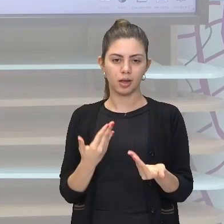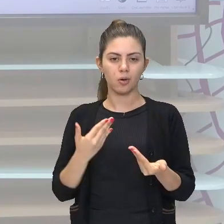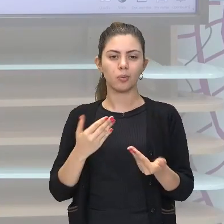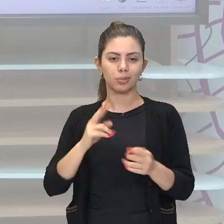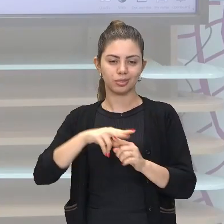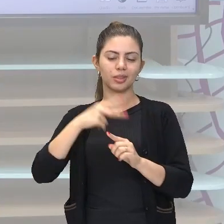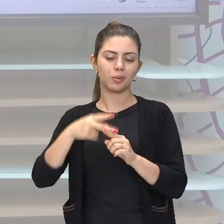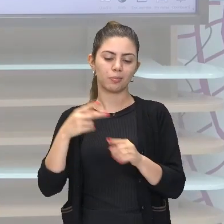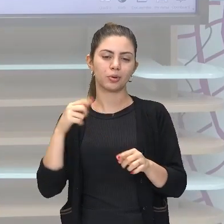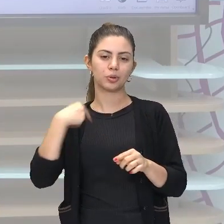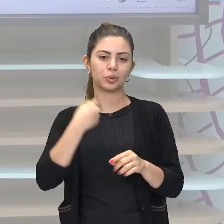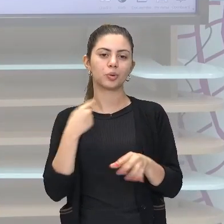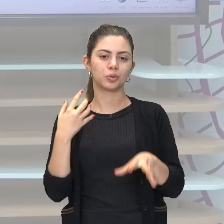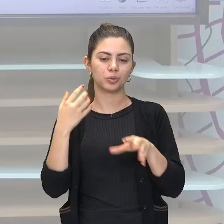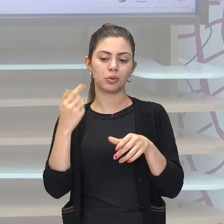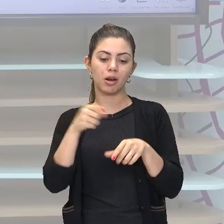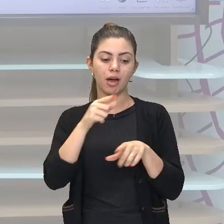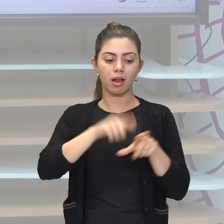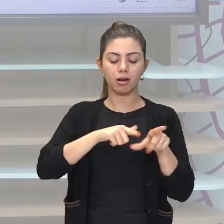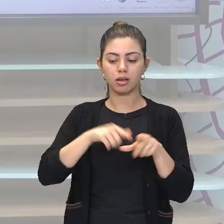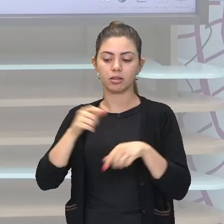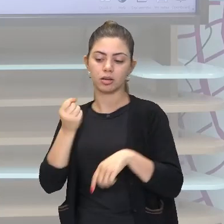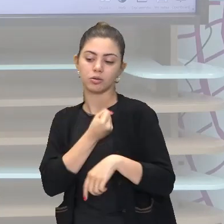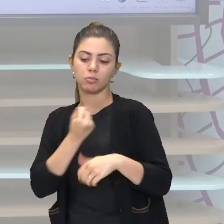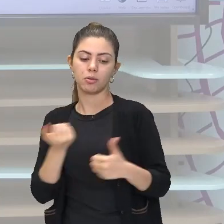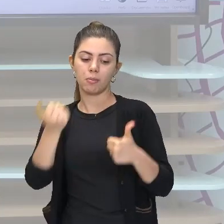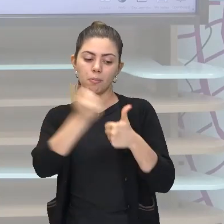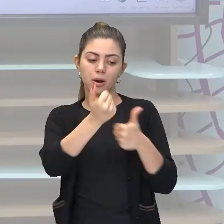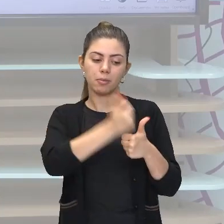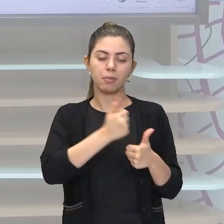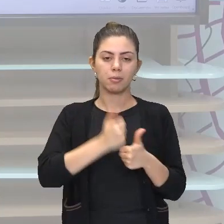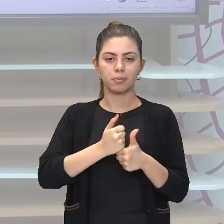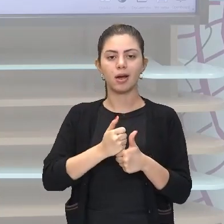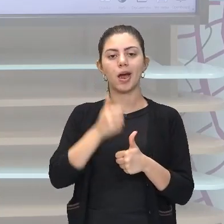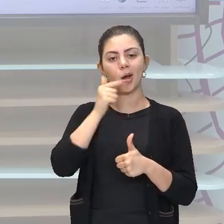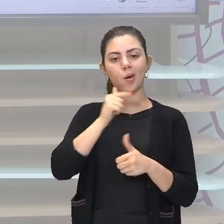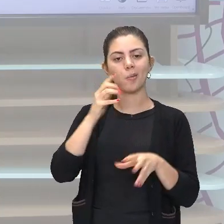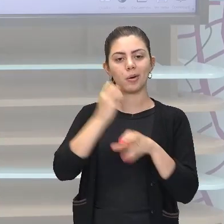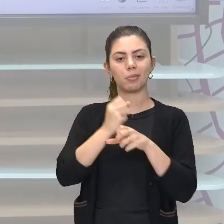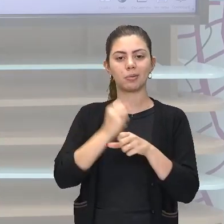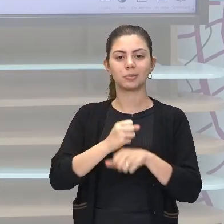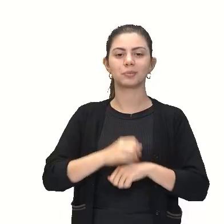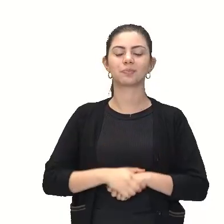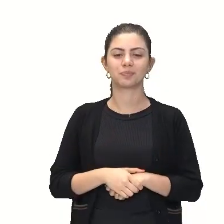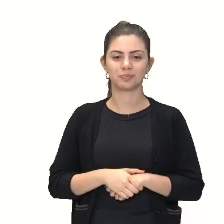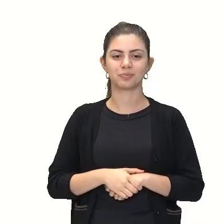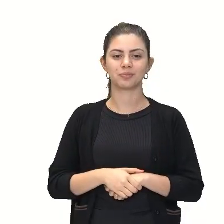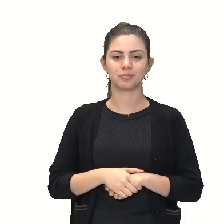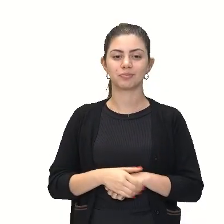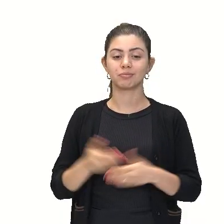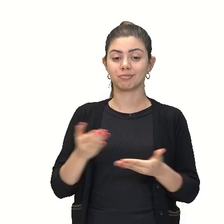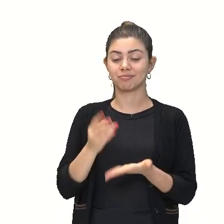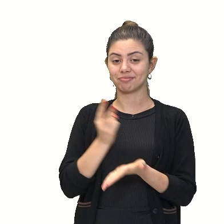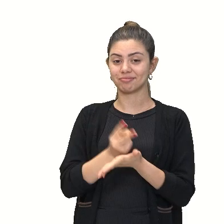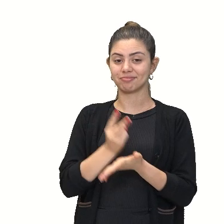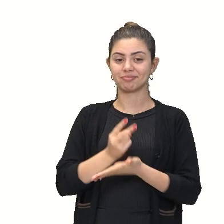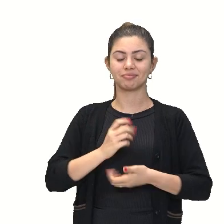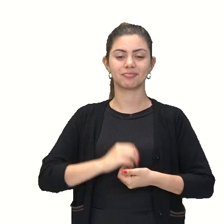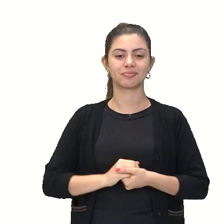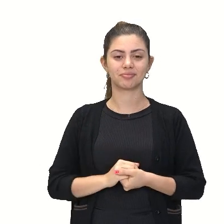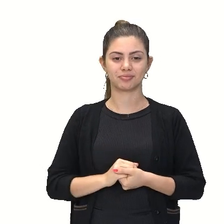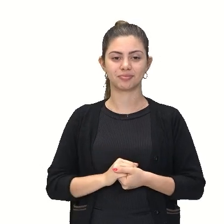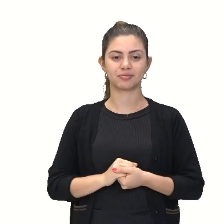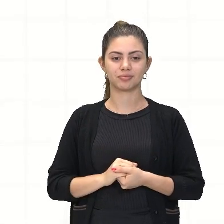você vai substituir e aí depois é que você vai operar. Beleza? Então, vamos continuar aqui na nossa revisão.